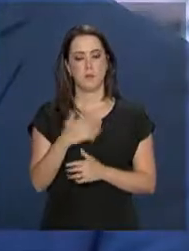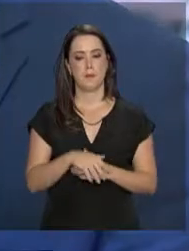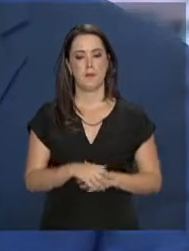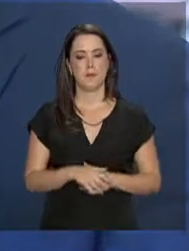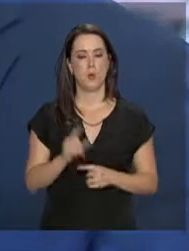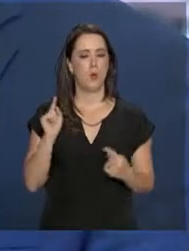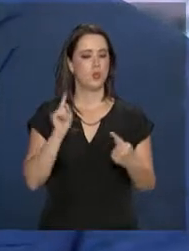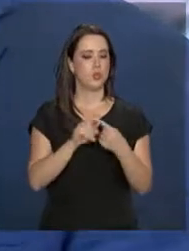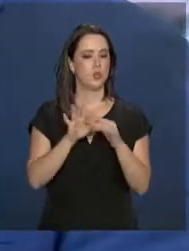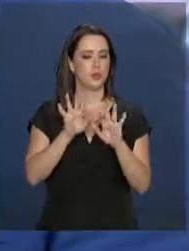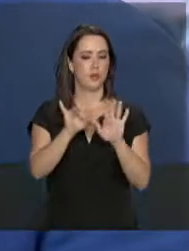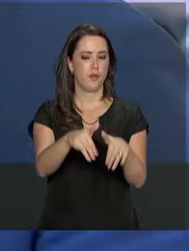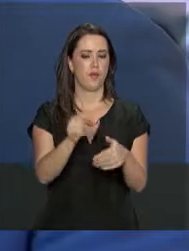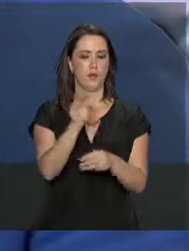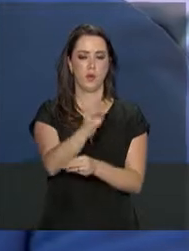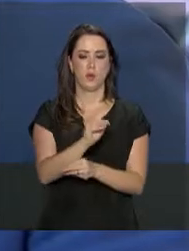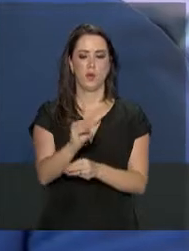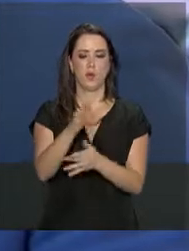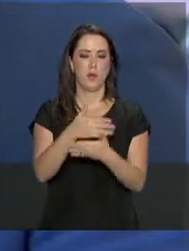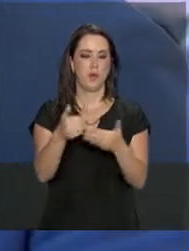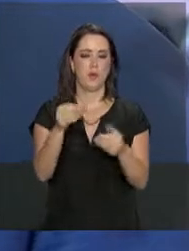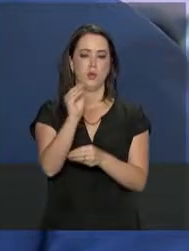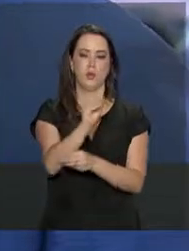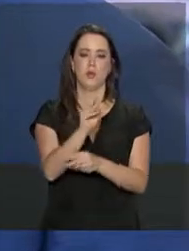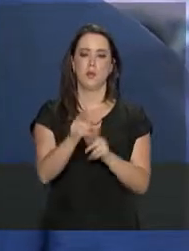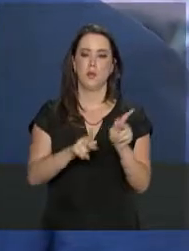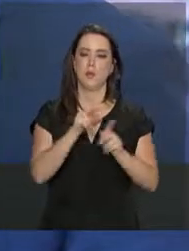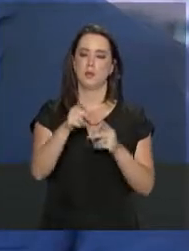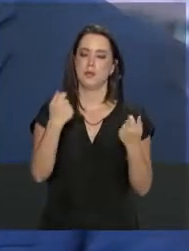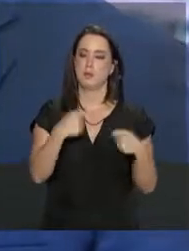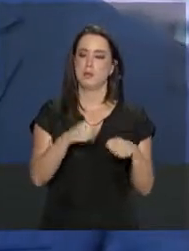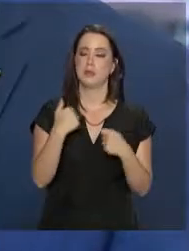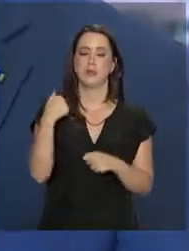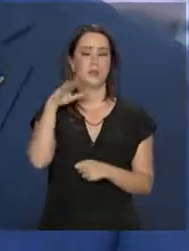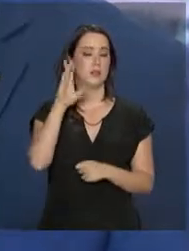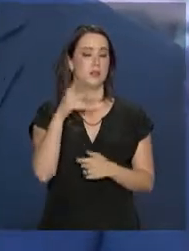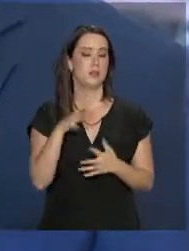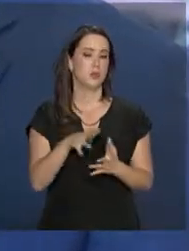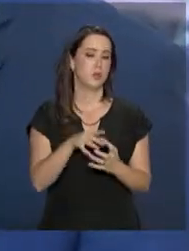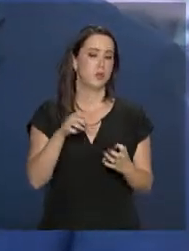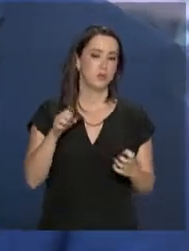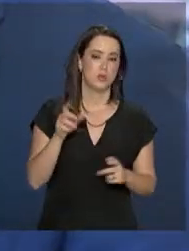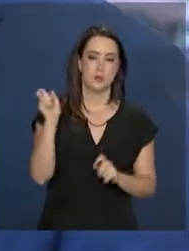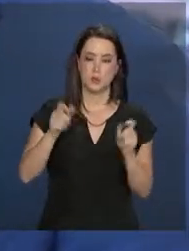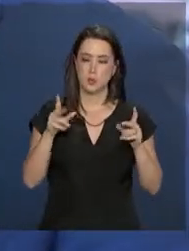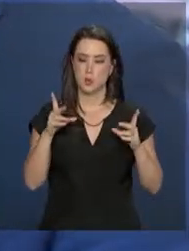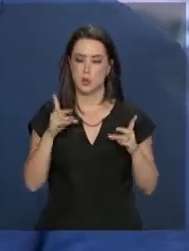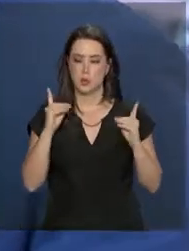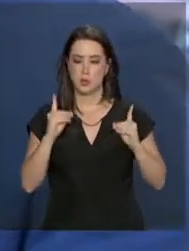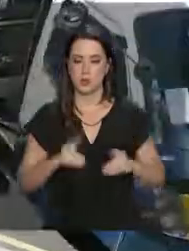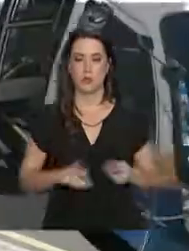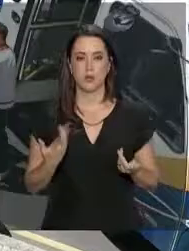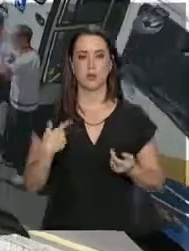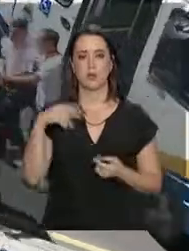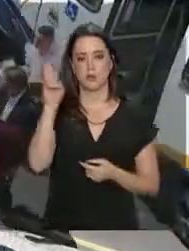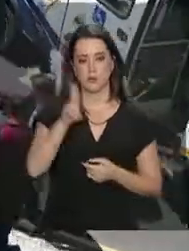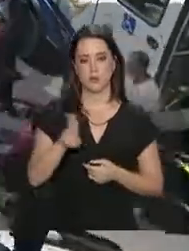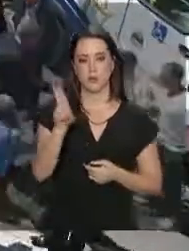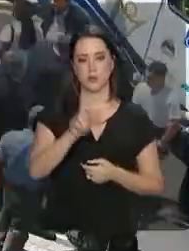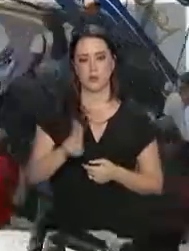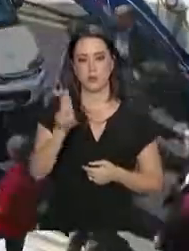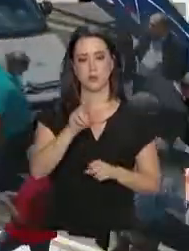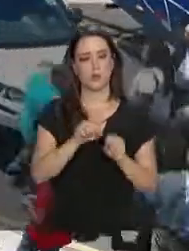objetivo final é atender melhor a população mais vulnerável, os idosos, as pessoas com deficiência, os usuários